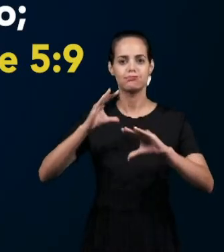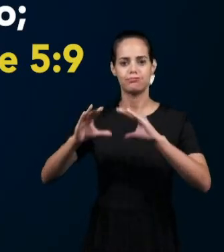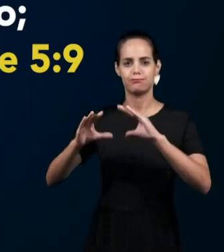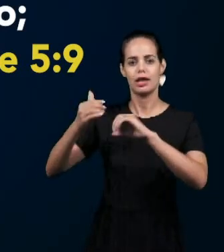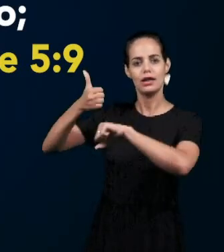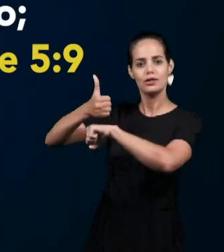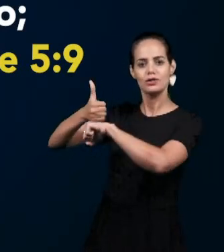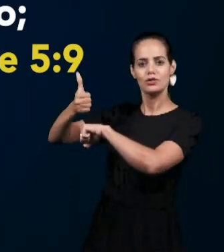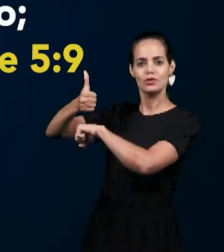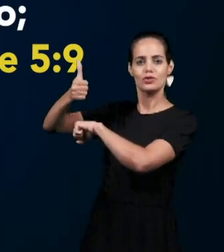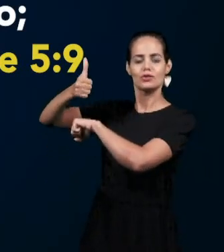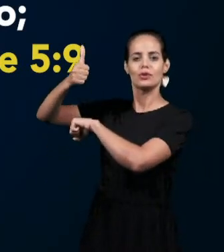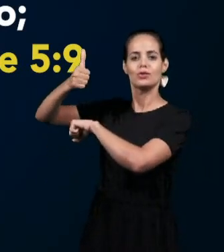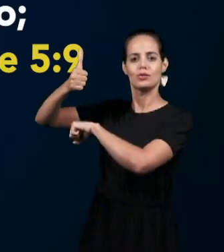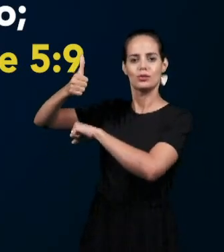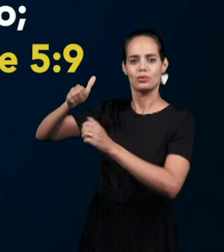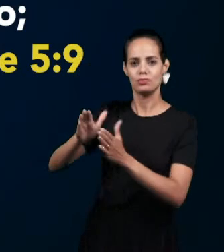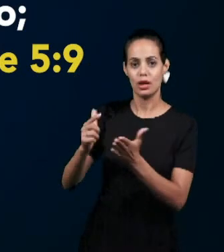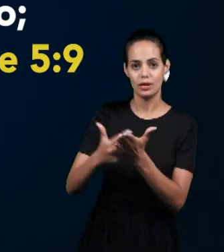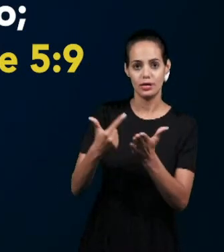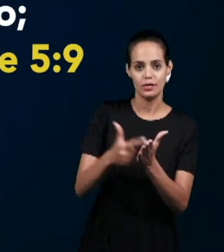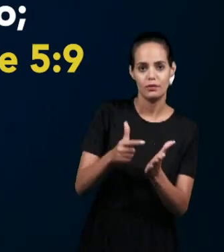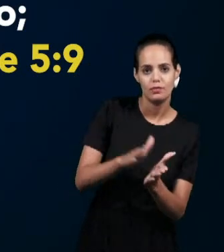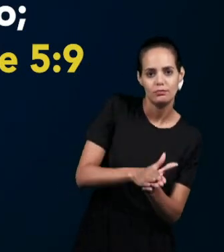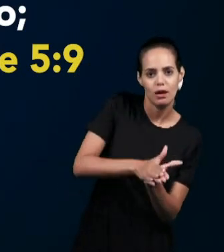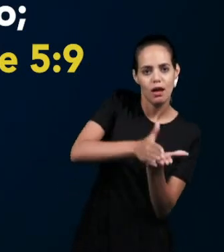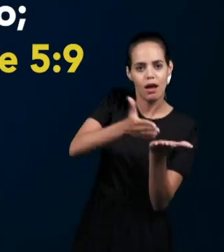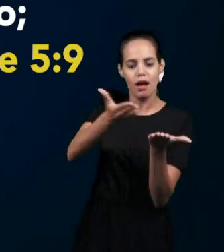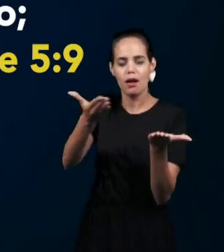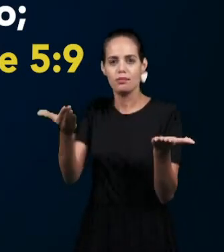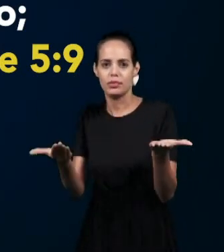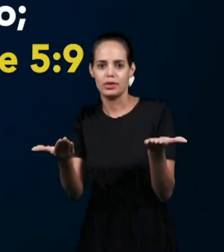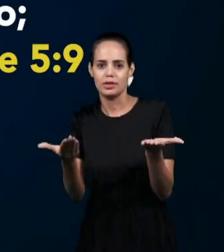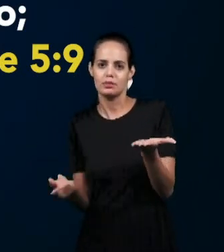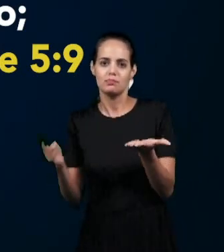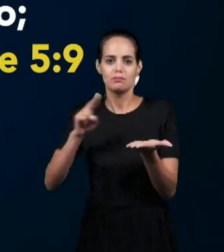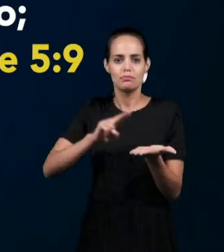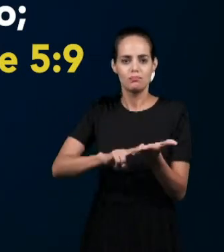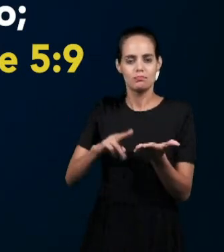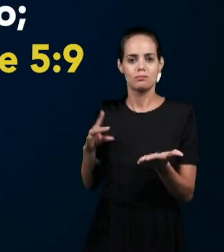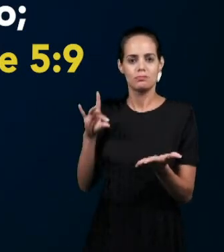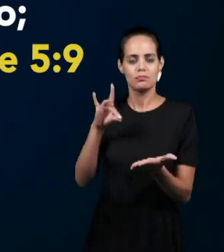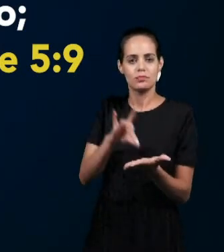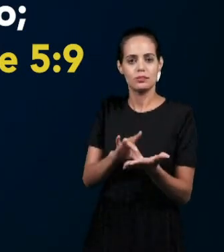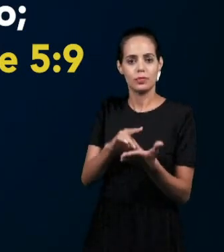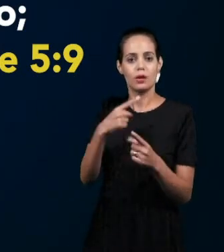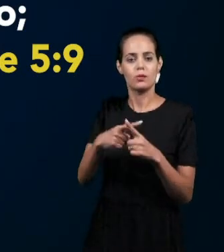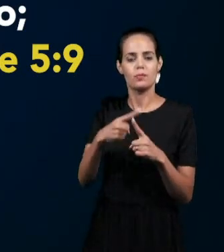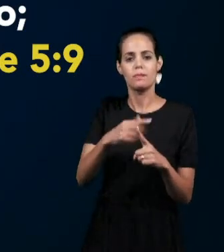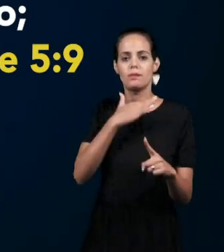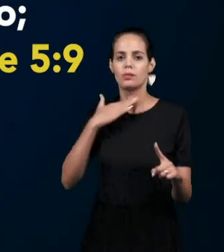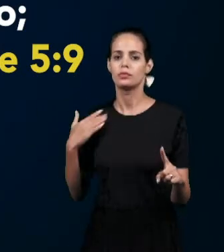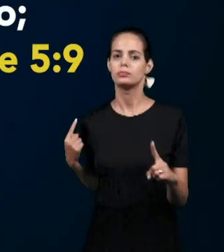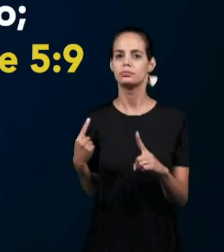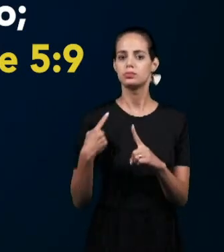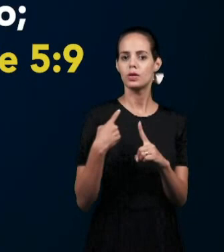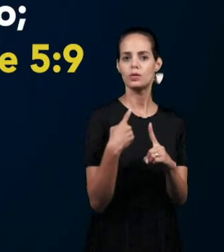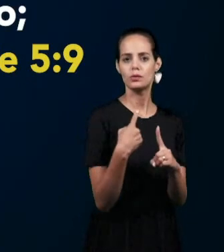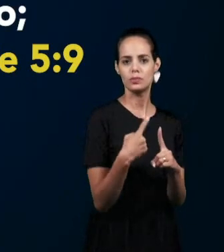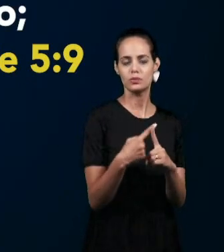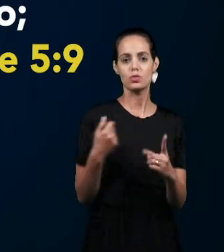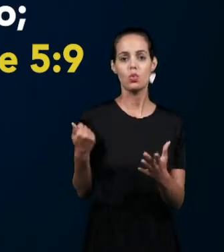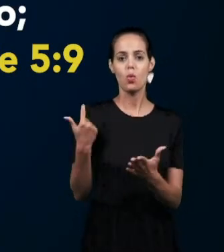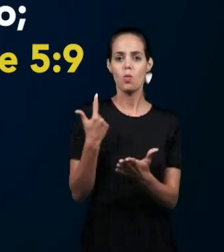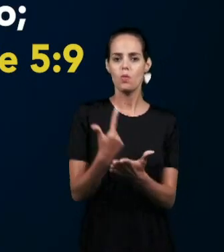De abrir os seus selos Porque foste morto E com teu sangue E compraste para Deus Homens de toda tribo E